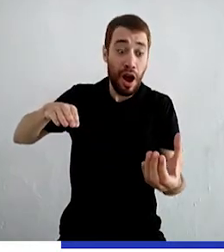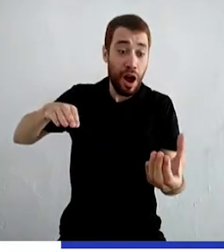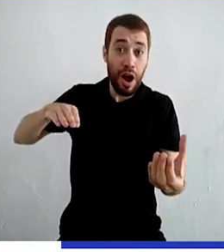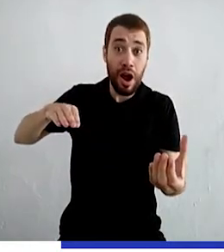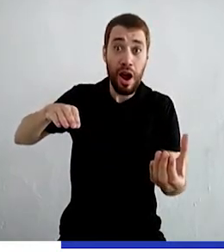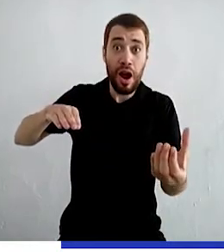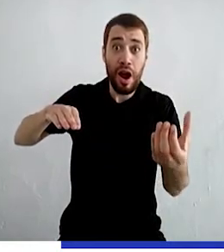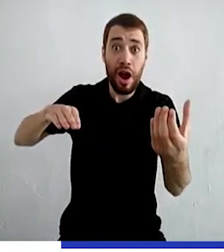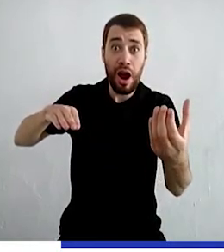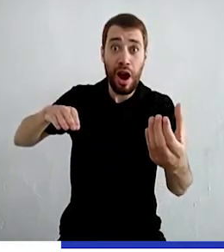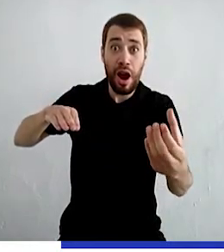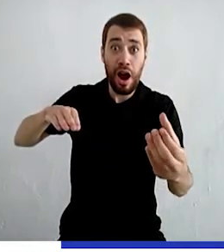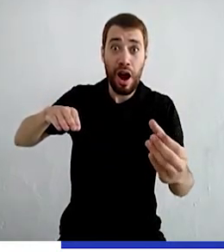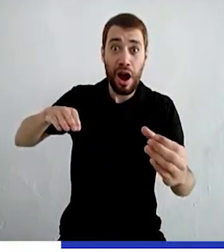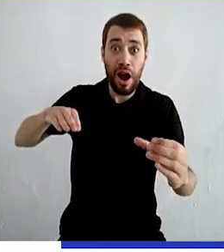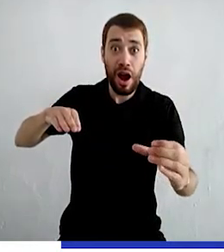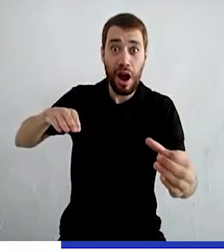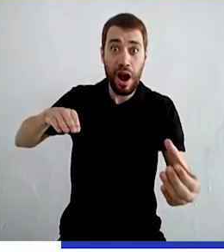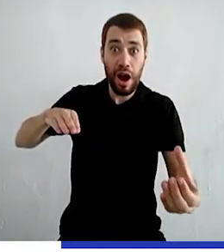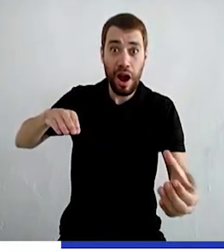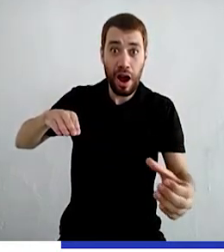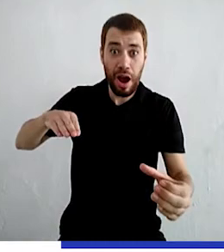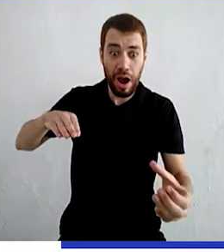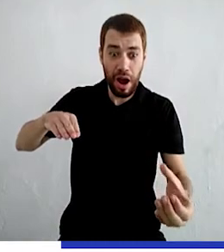seu pé e caiu.